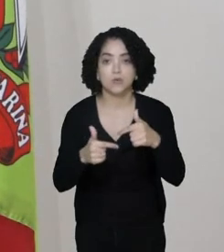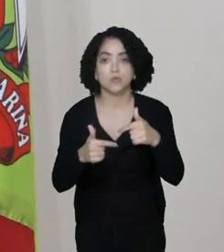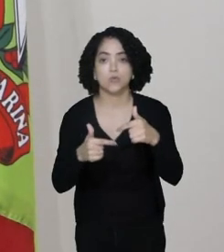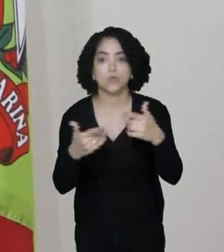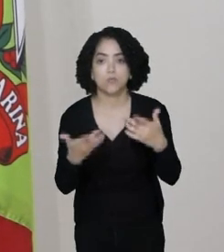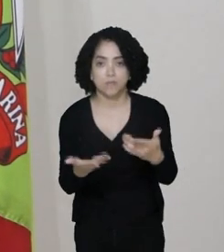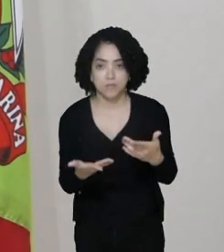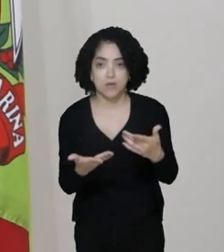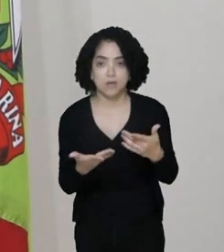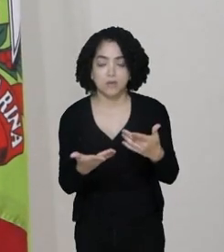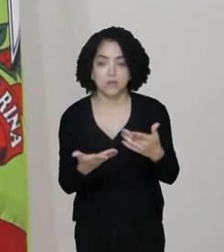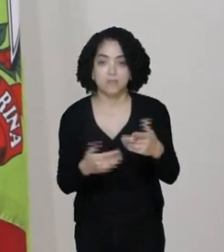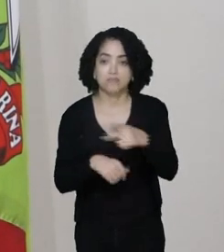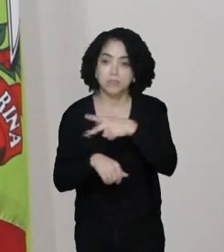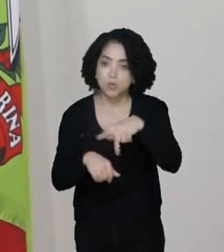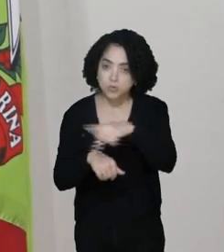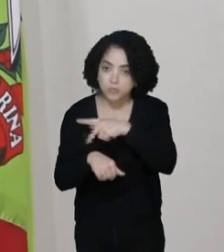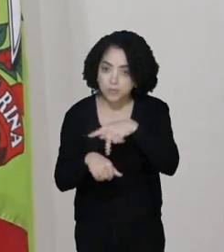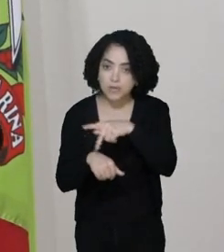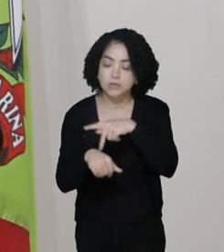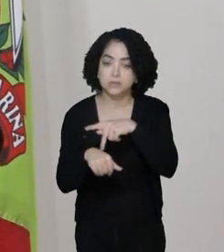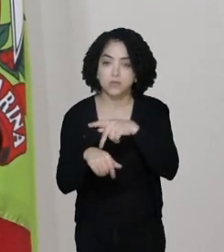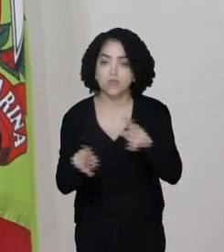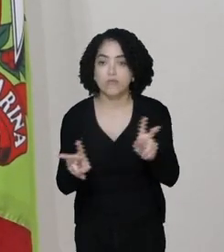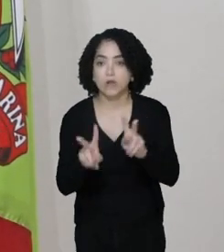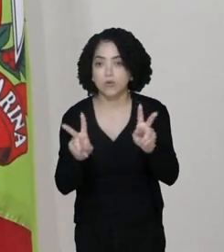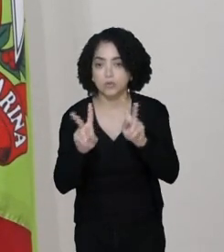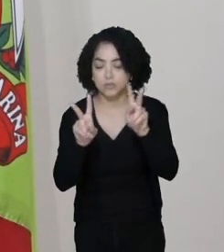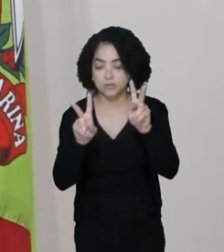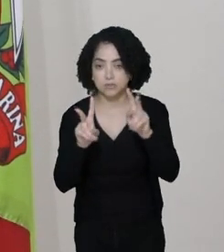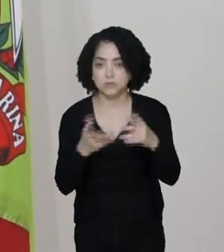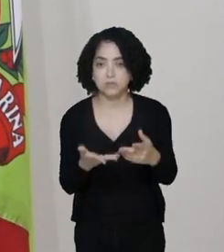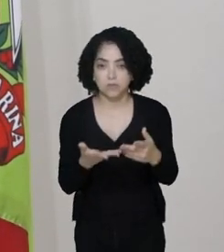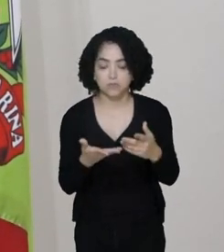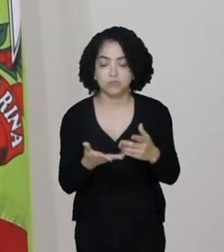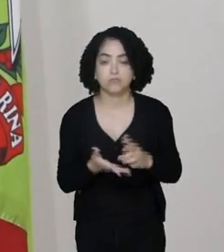pela nossa pátria, trabalhar pela nossa valorização como cidadão.